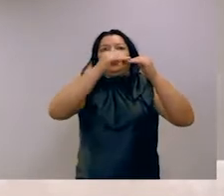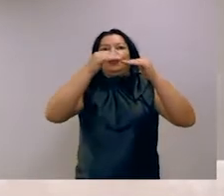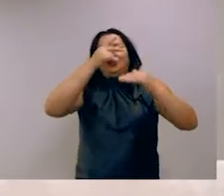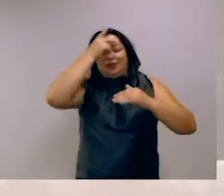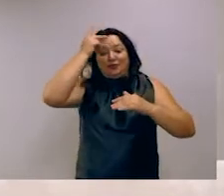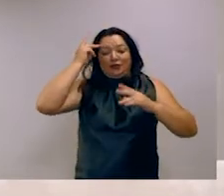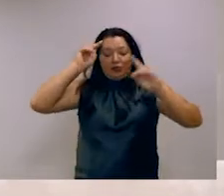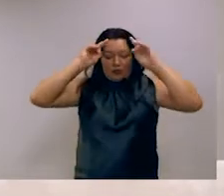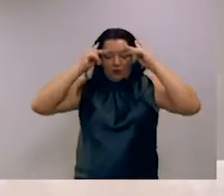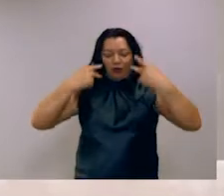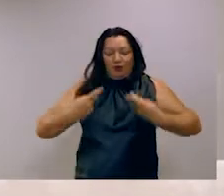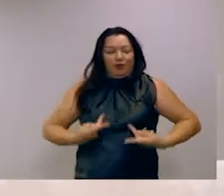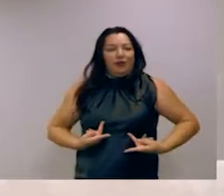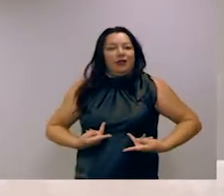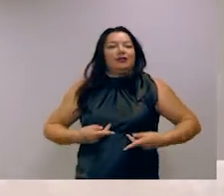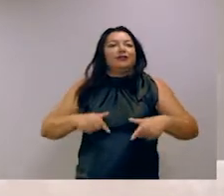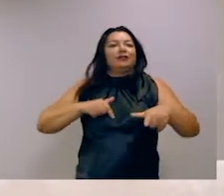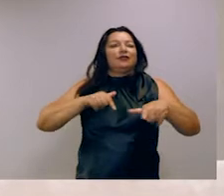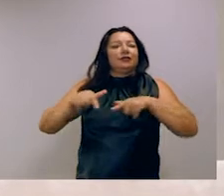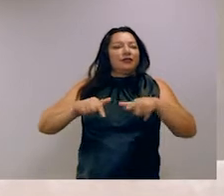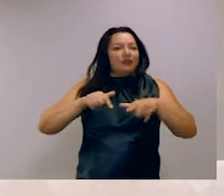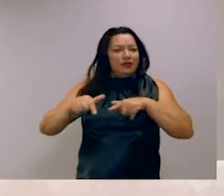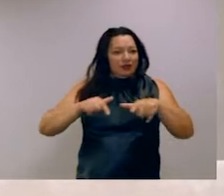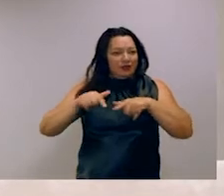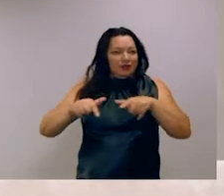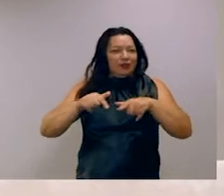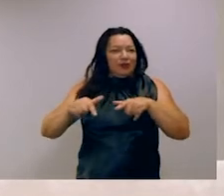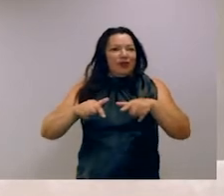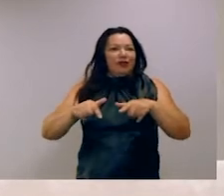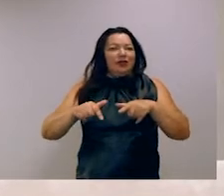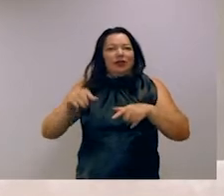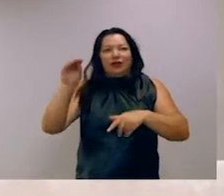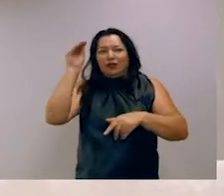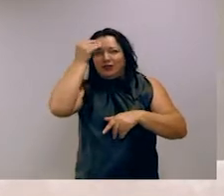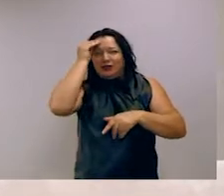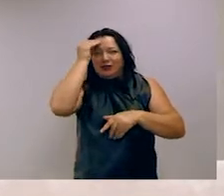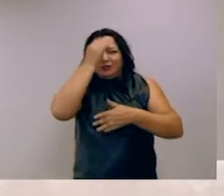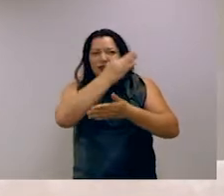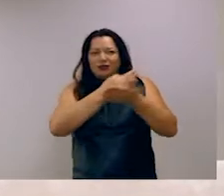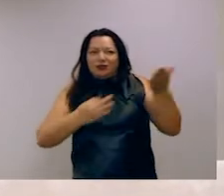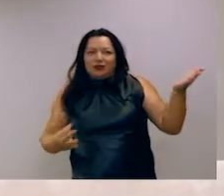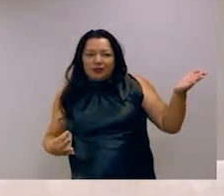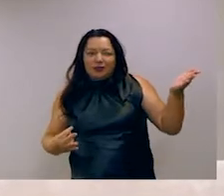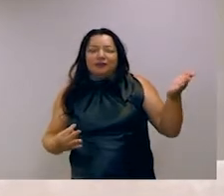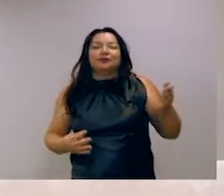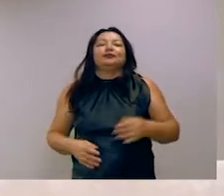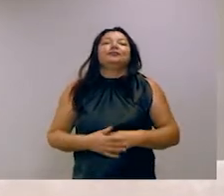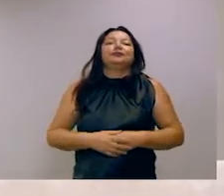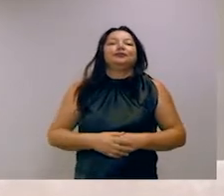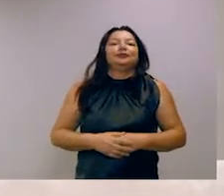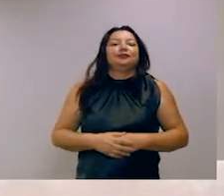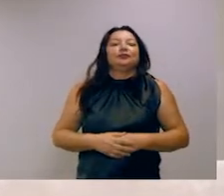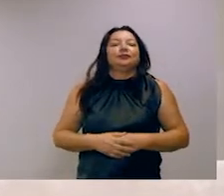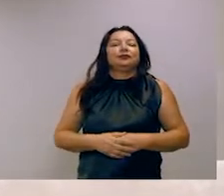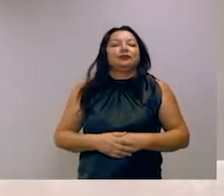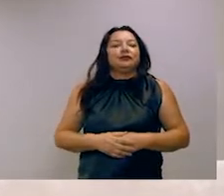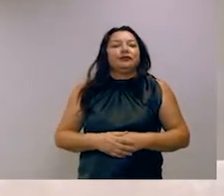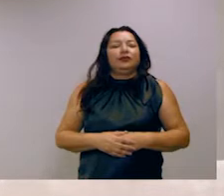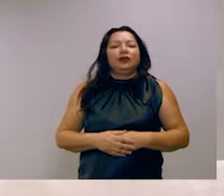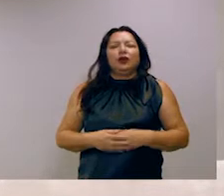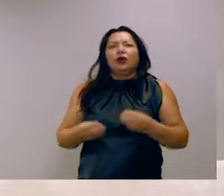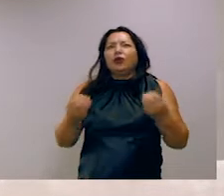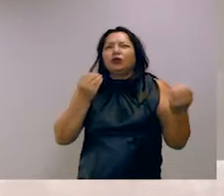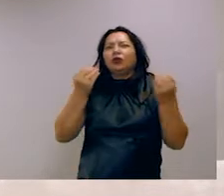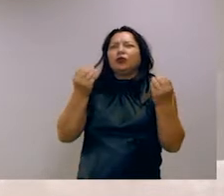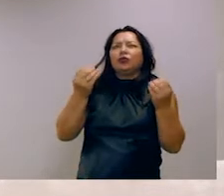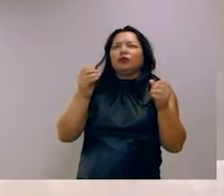em várias tarefas associadas à compreensão de texto. E aí vem essa questão. Como é que você faz